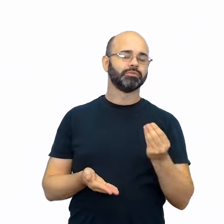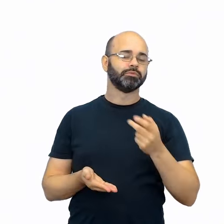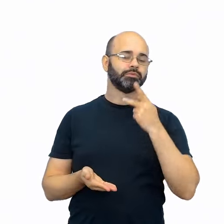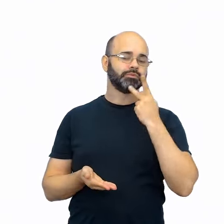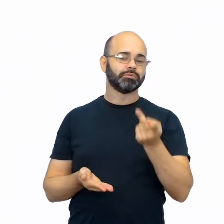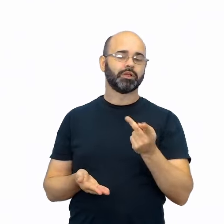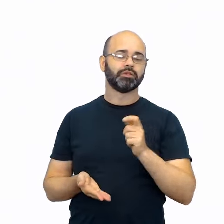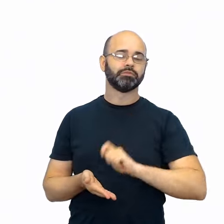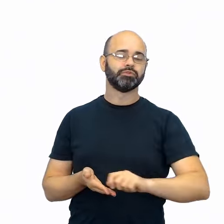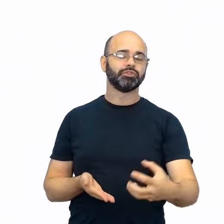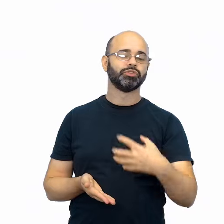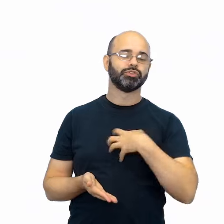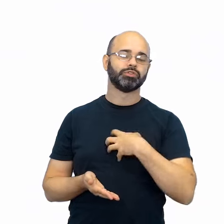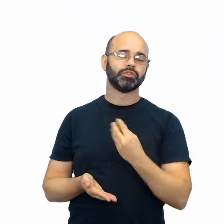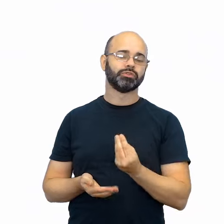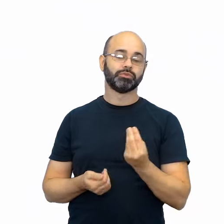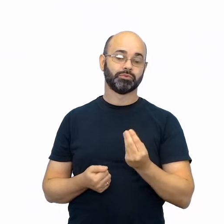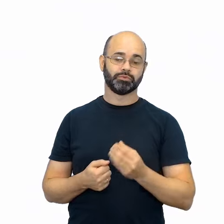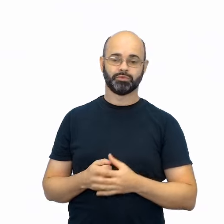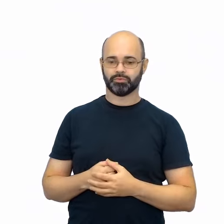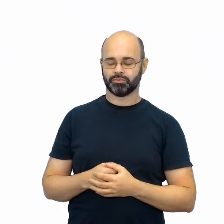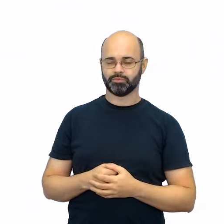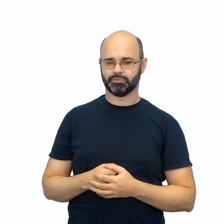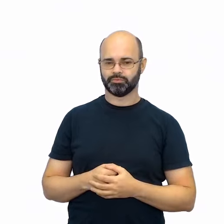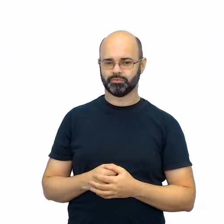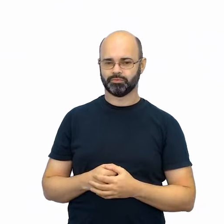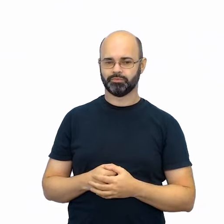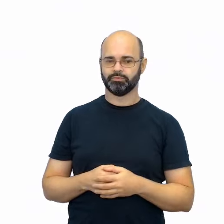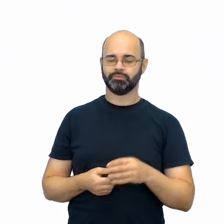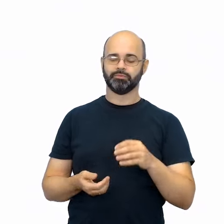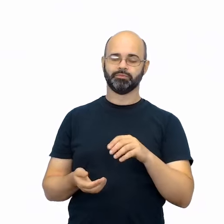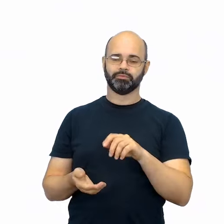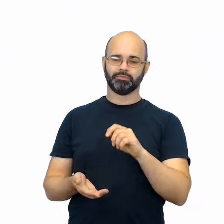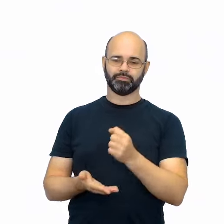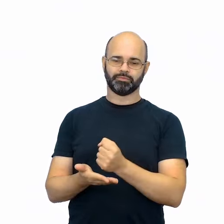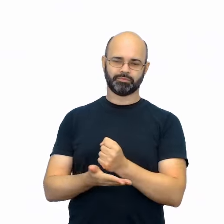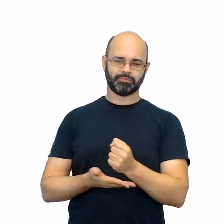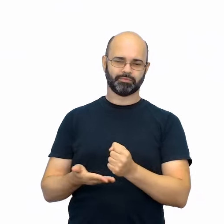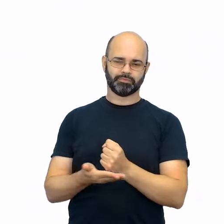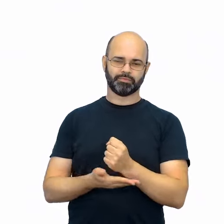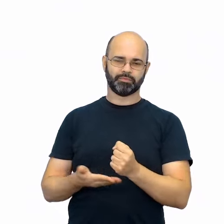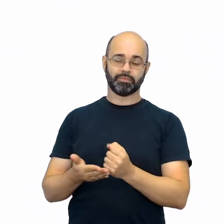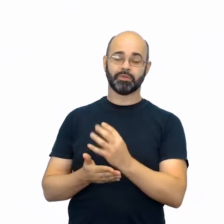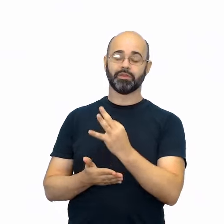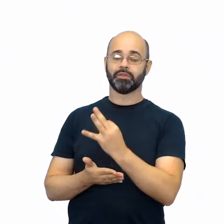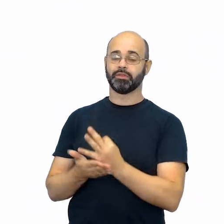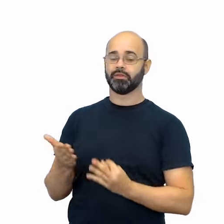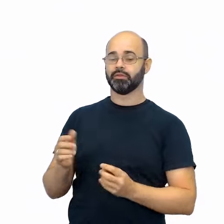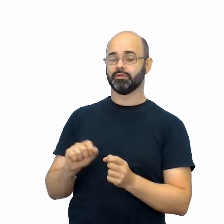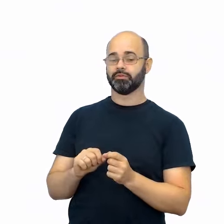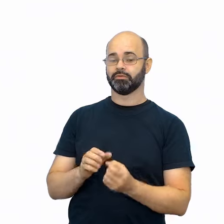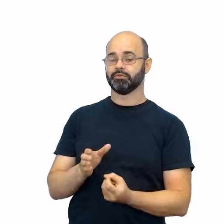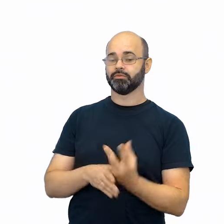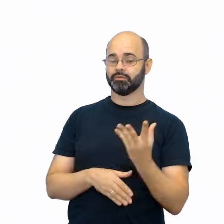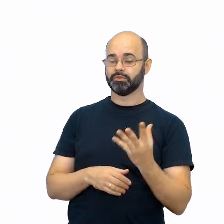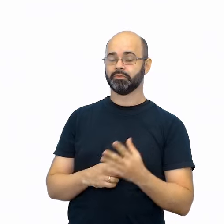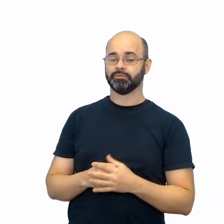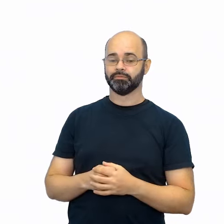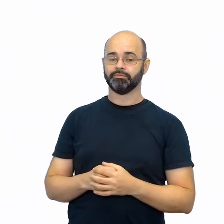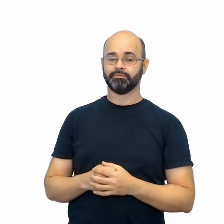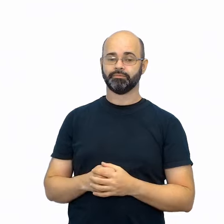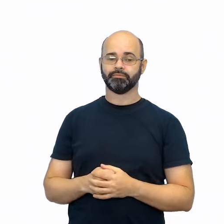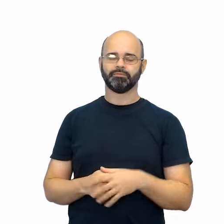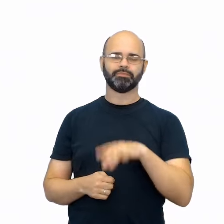ou escrito. Esses parâmetros constituem a situação de produção de um texto. Vamos tratar de